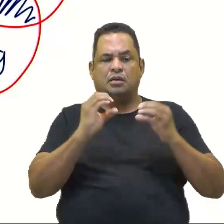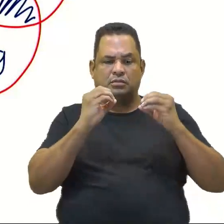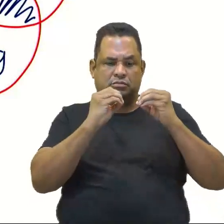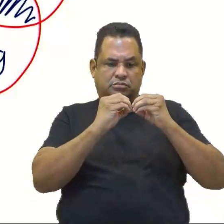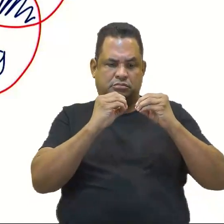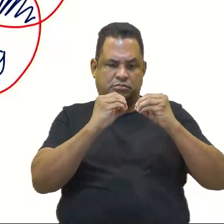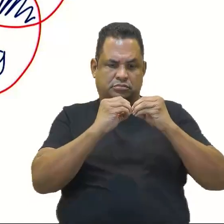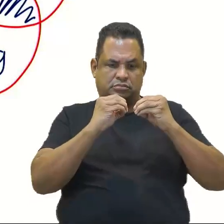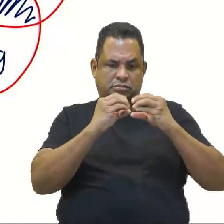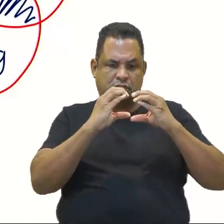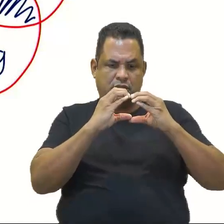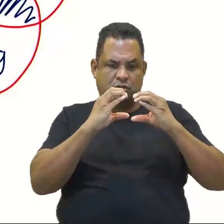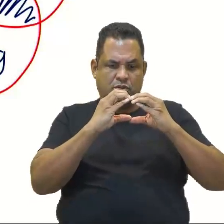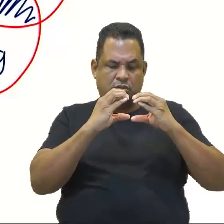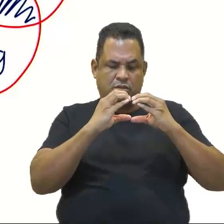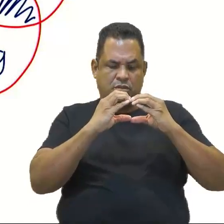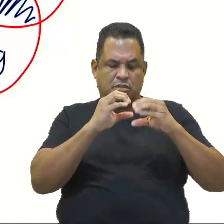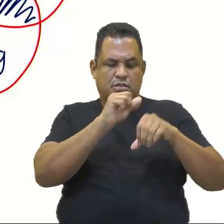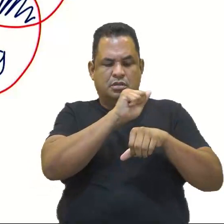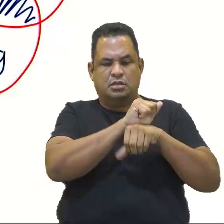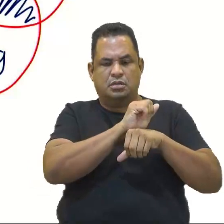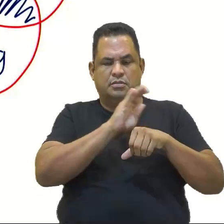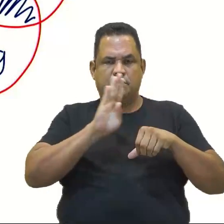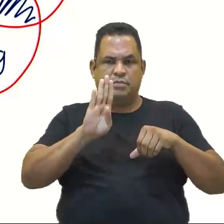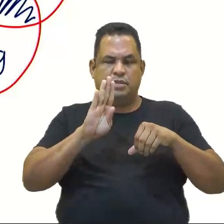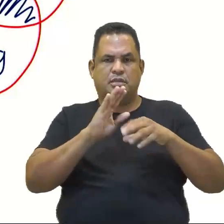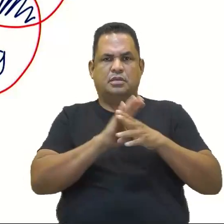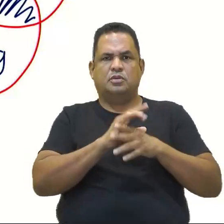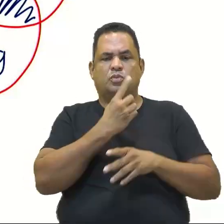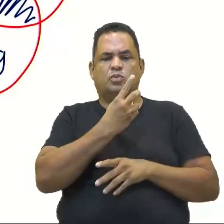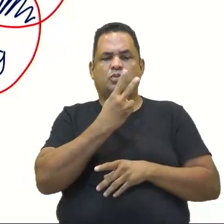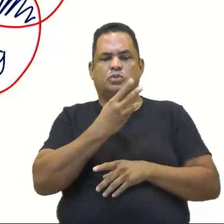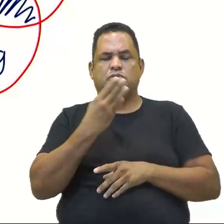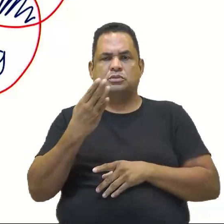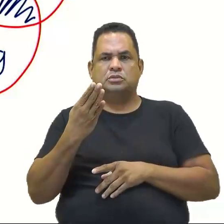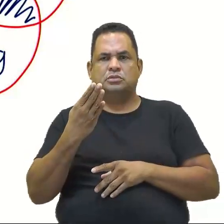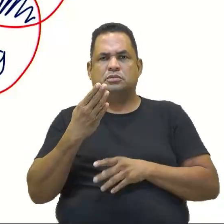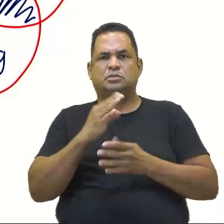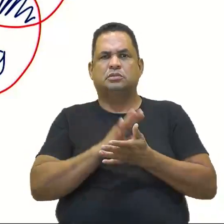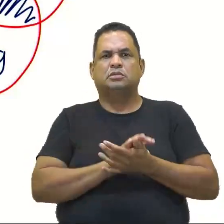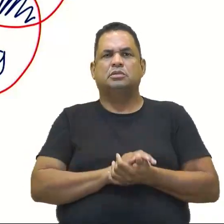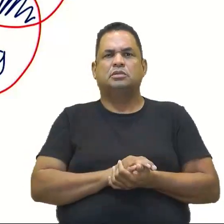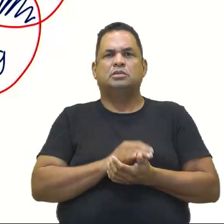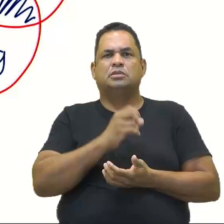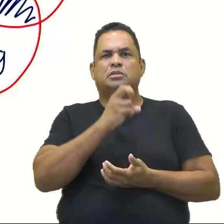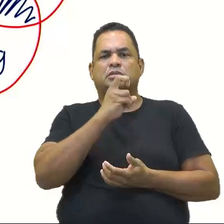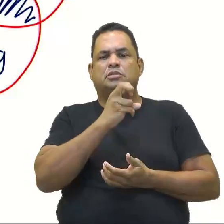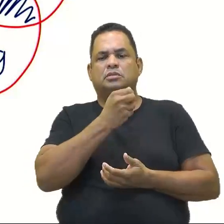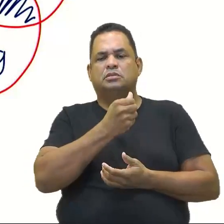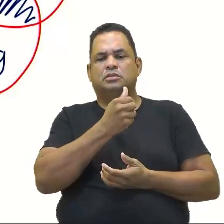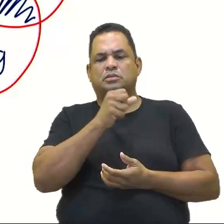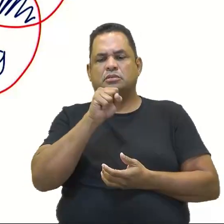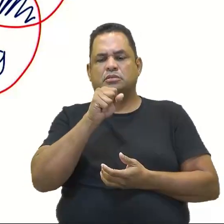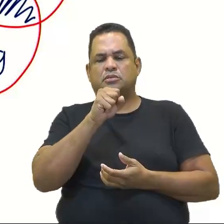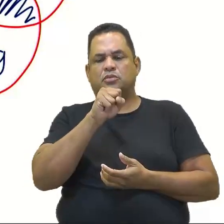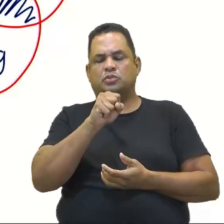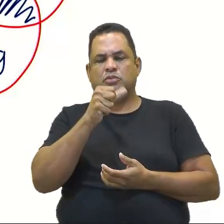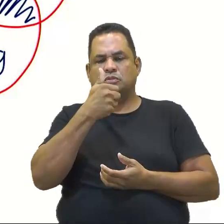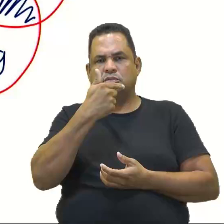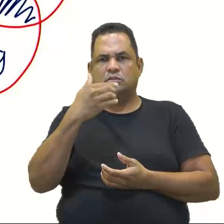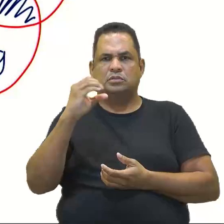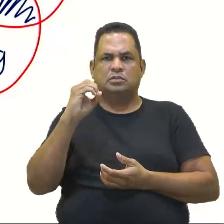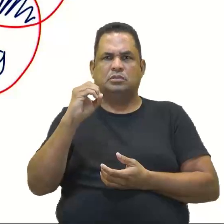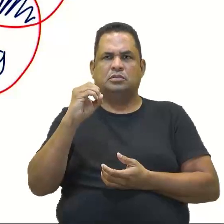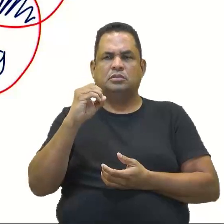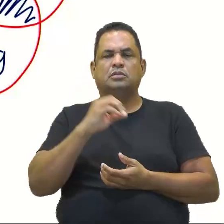Unindo todo o A com todo o B. 1, 2, 3, 4, 5, 6, 8 e 10. Tá certo? Certinho.